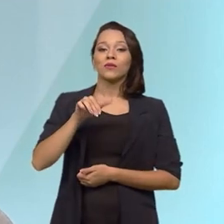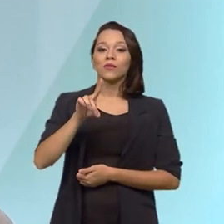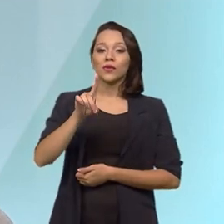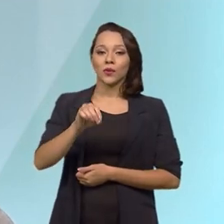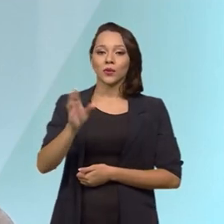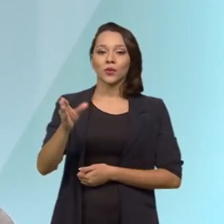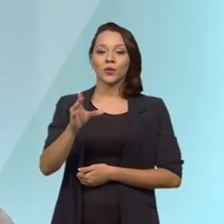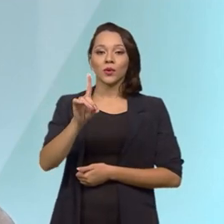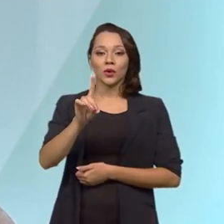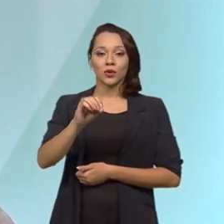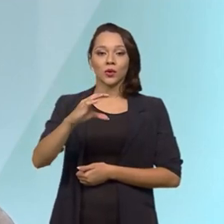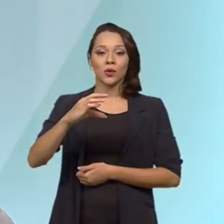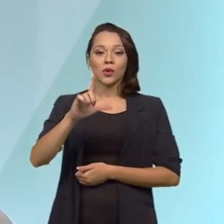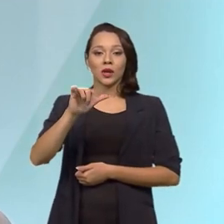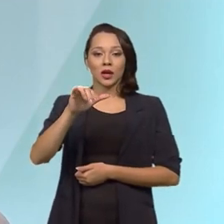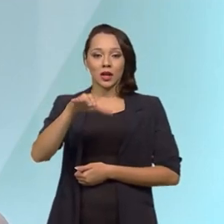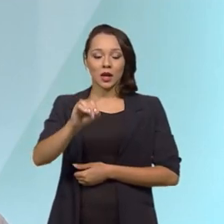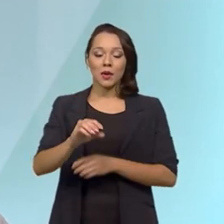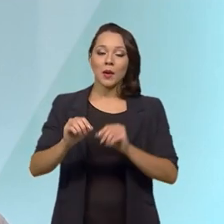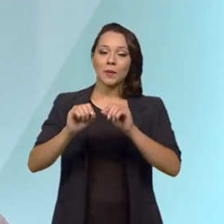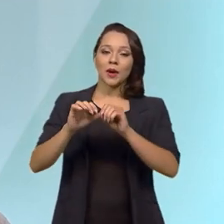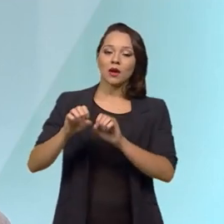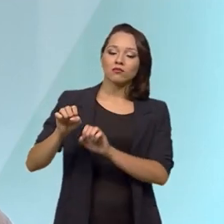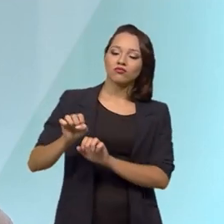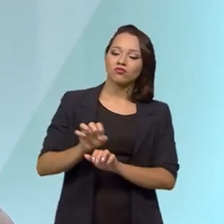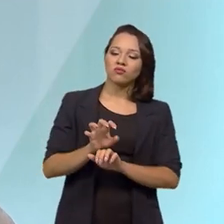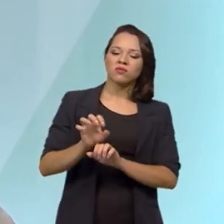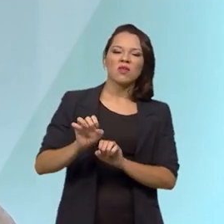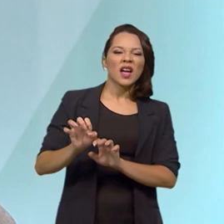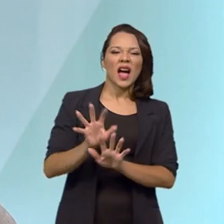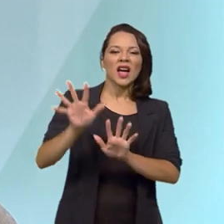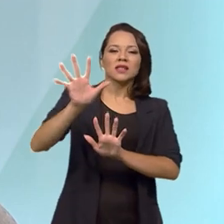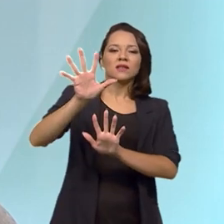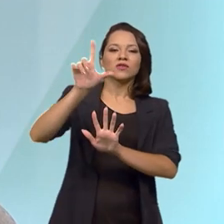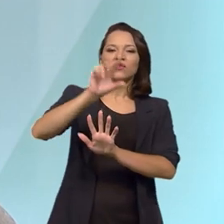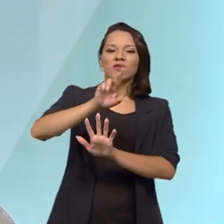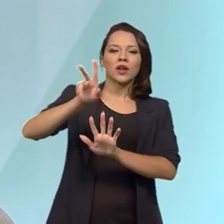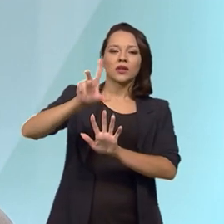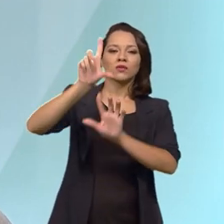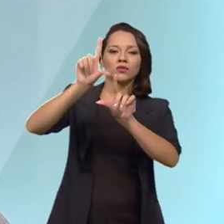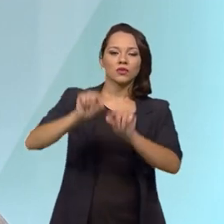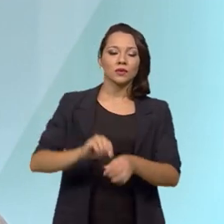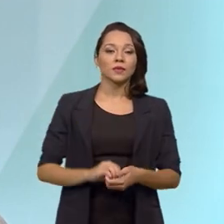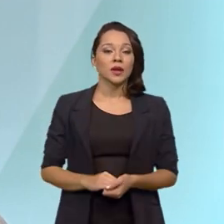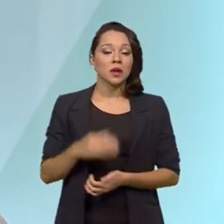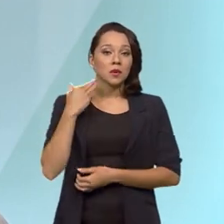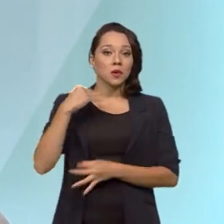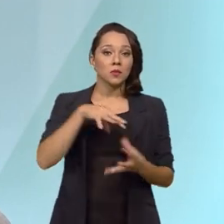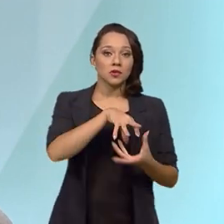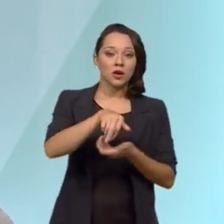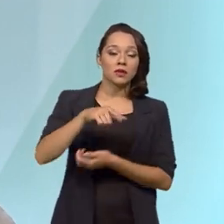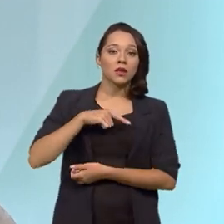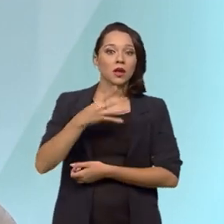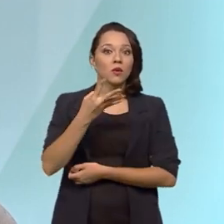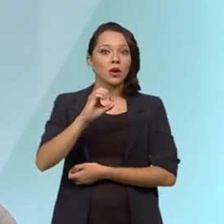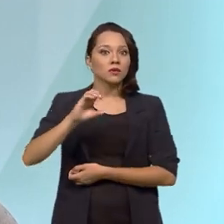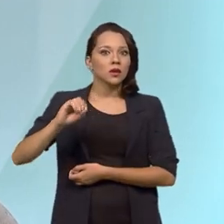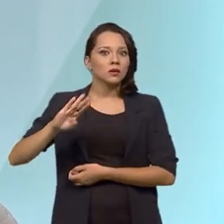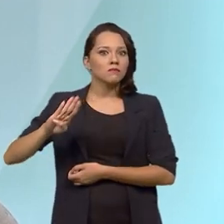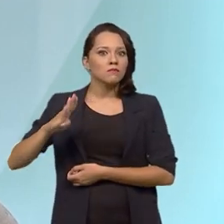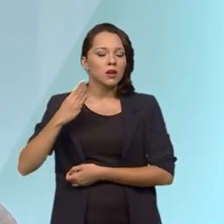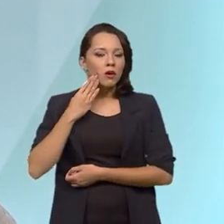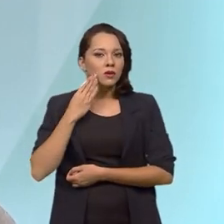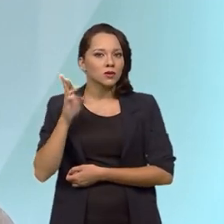recursos de financiamento para redução de emissões e os bancos oficiais têm um total de praticamente 400 bilhões de reais